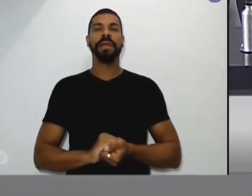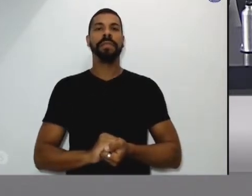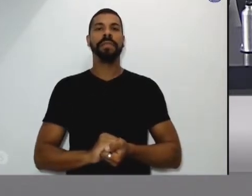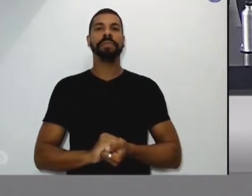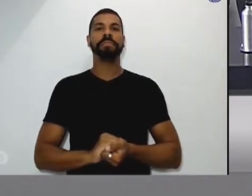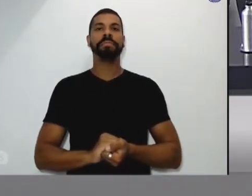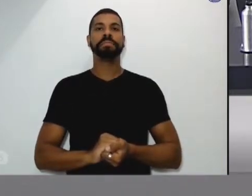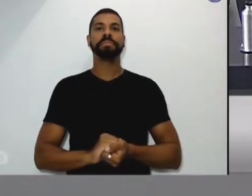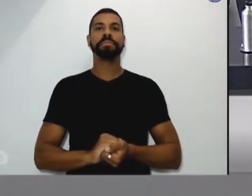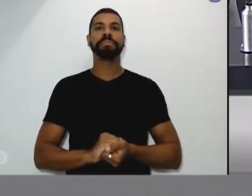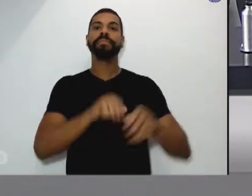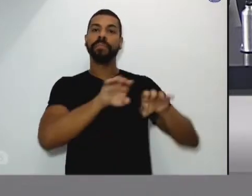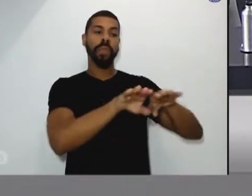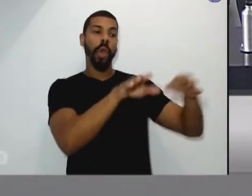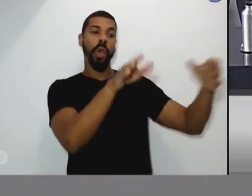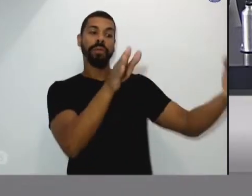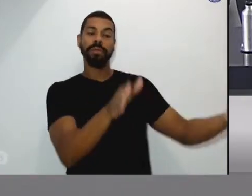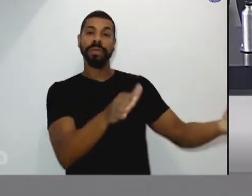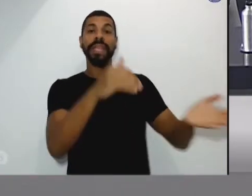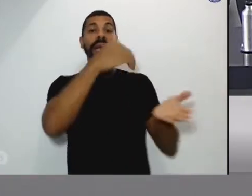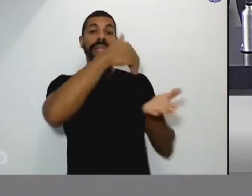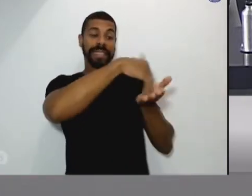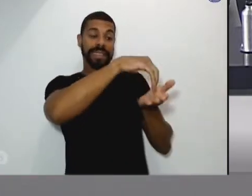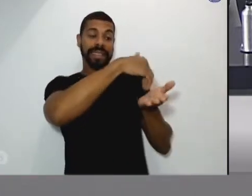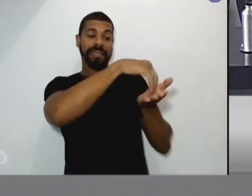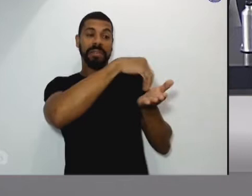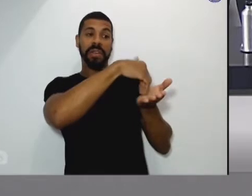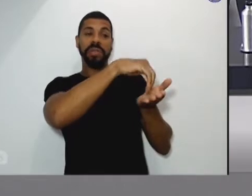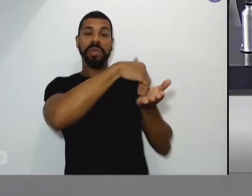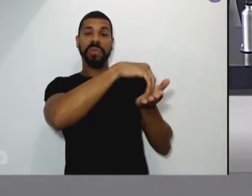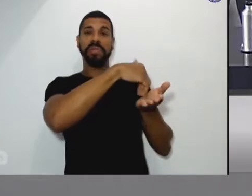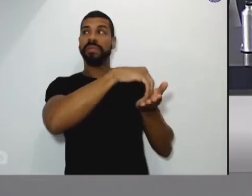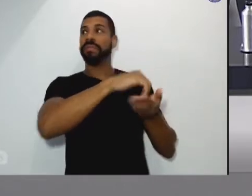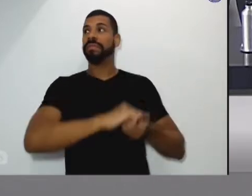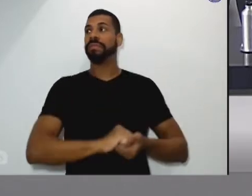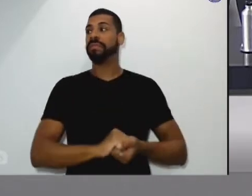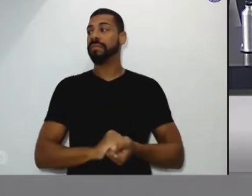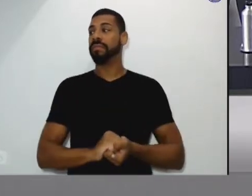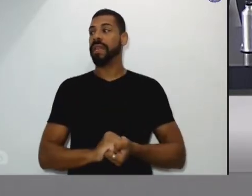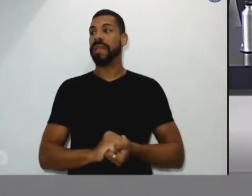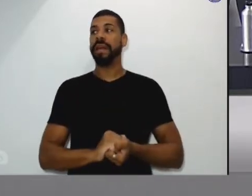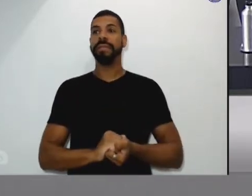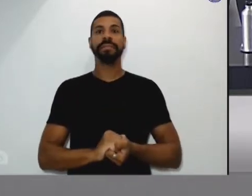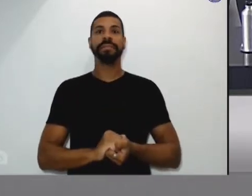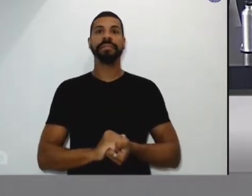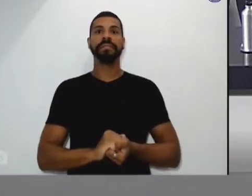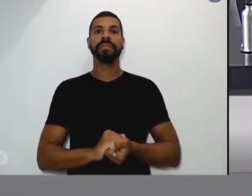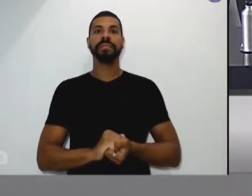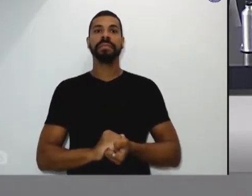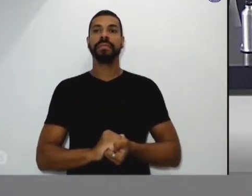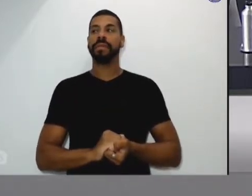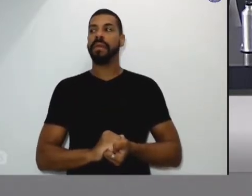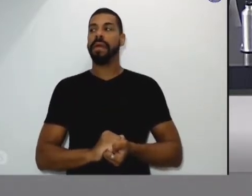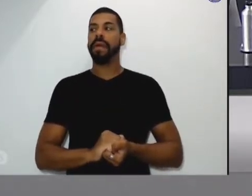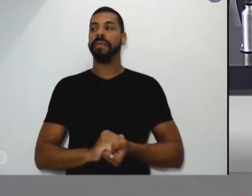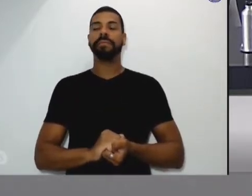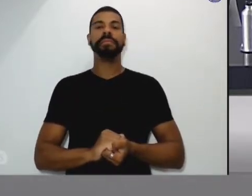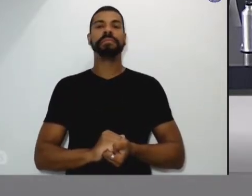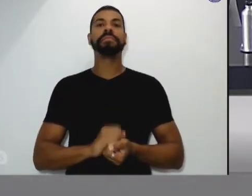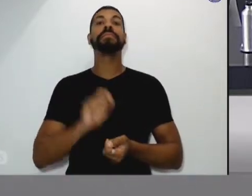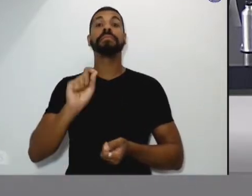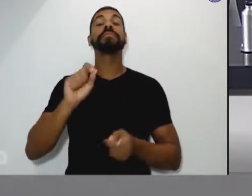nossa queridíssima secretária Alessandra Luquez. Também quero convidar o nosso queridíssimo arcebispo Dom Maurício Groto de